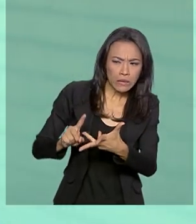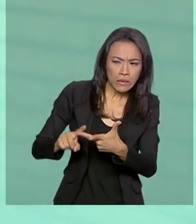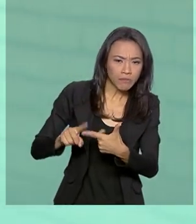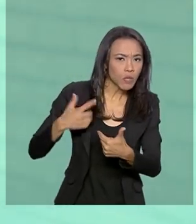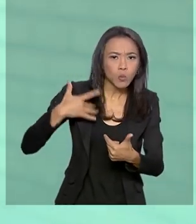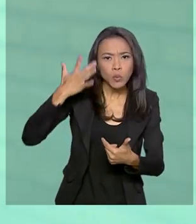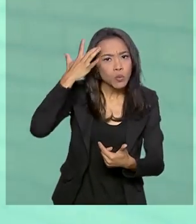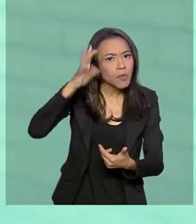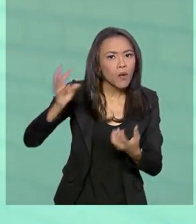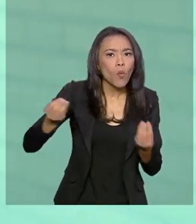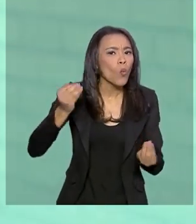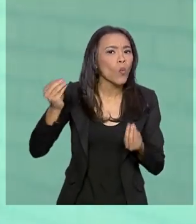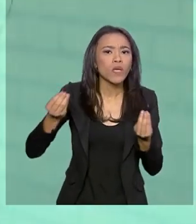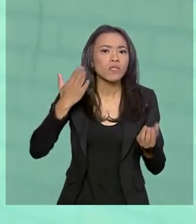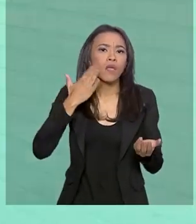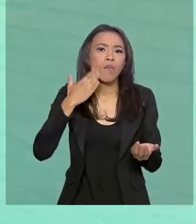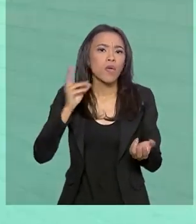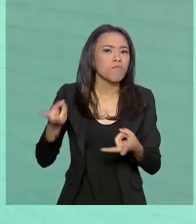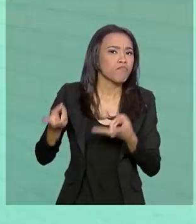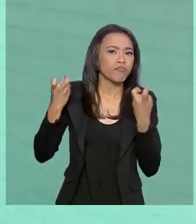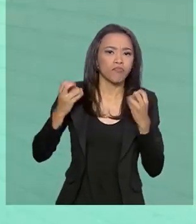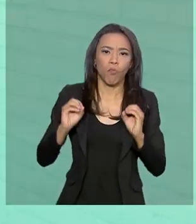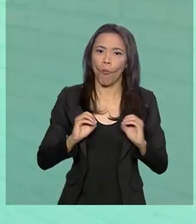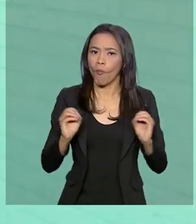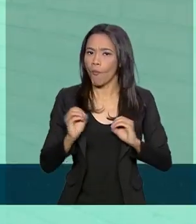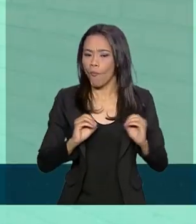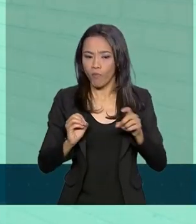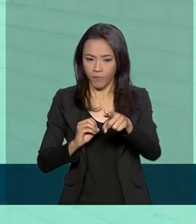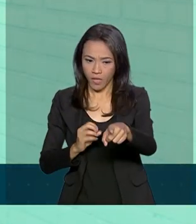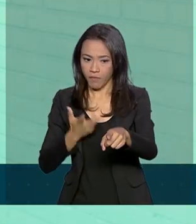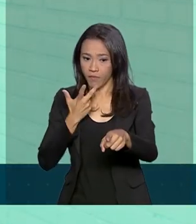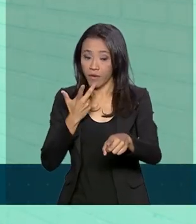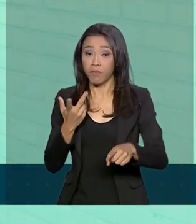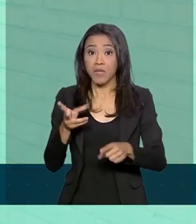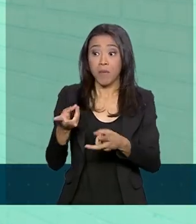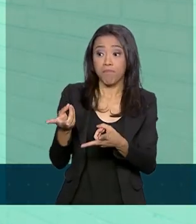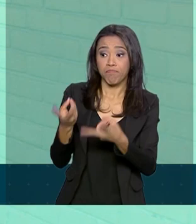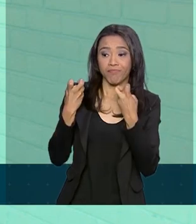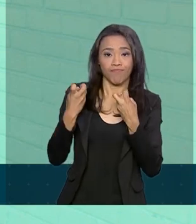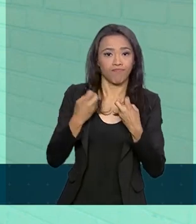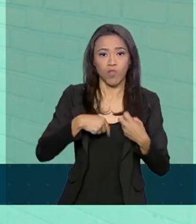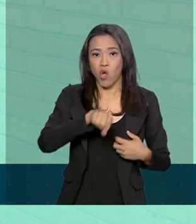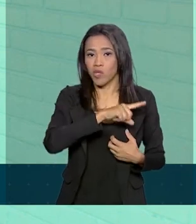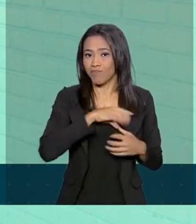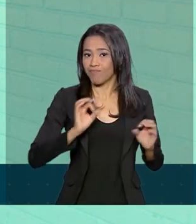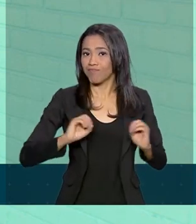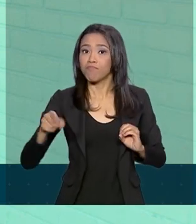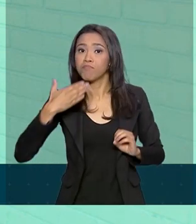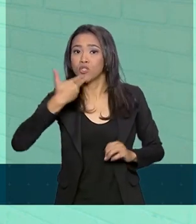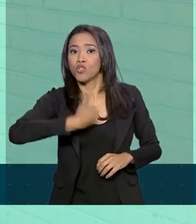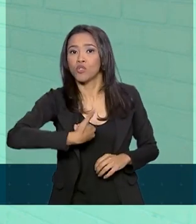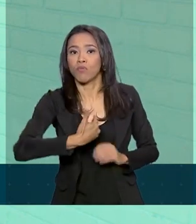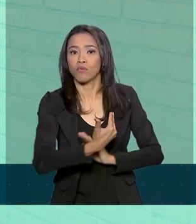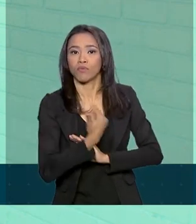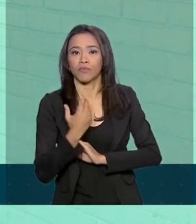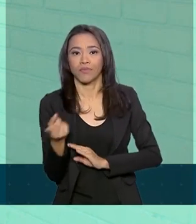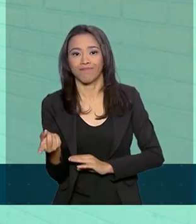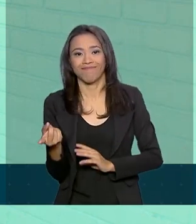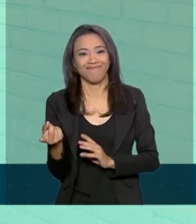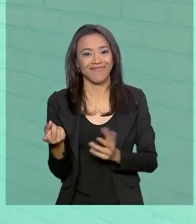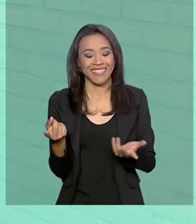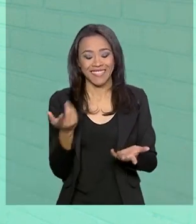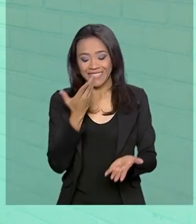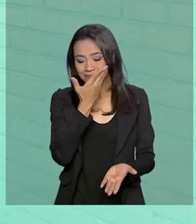souberam identificar a tempo. A gente não percebeu que ela estava pedindo socorro. E para nós foi uma